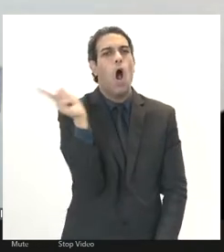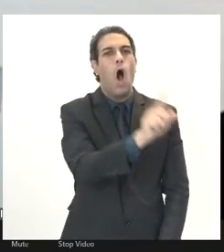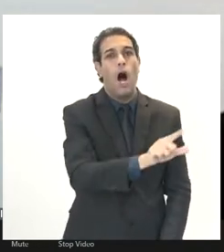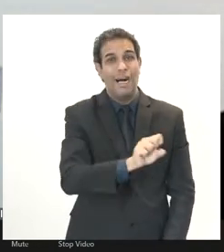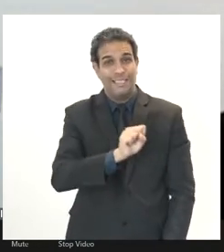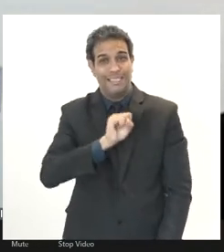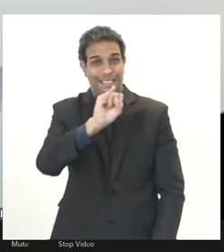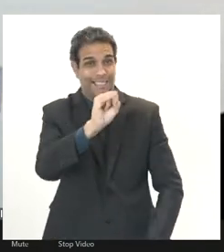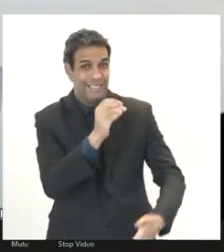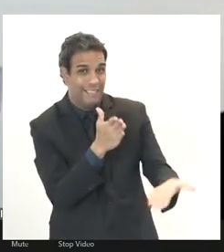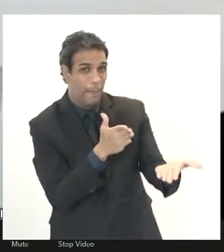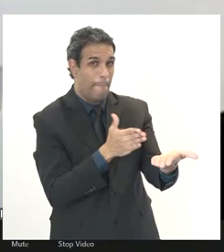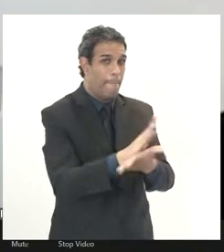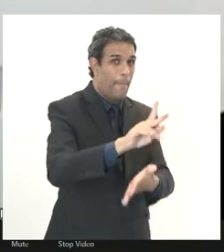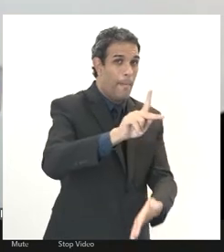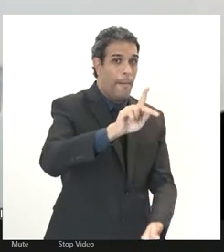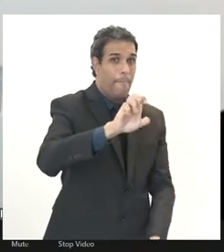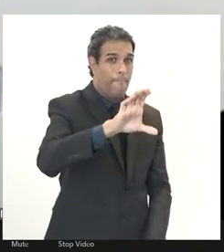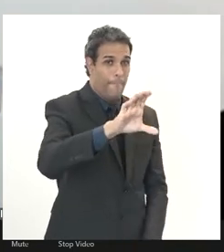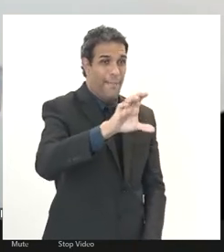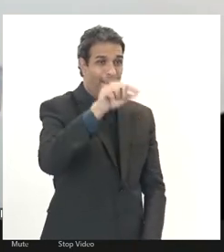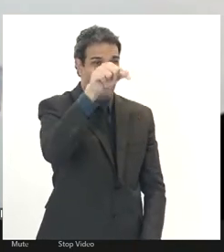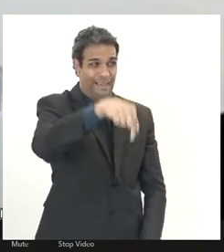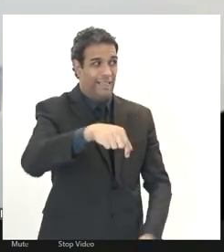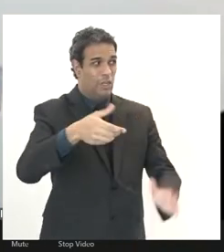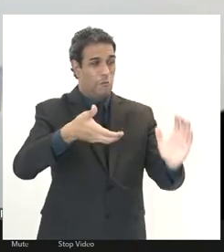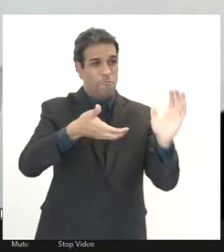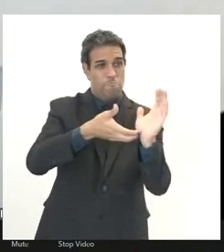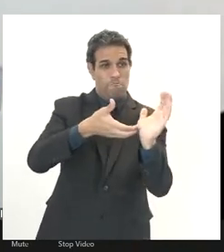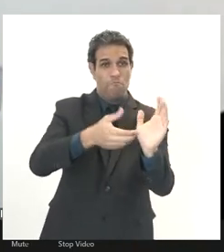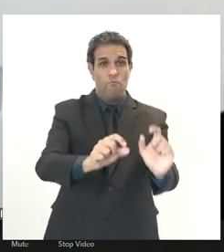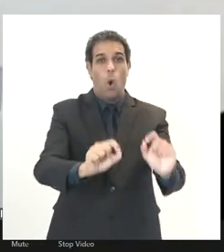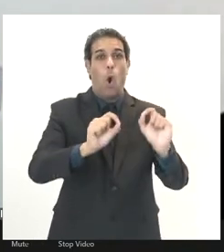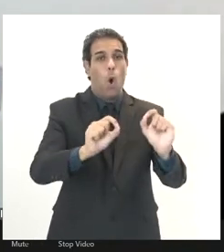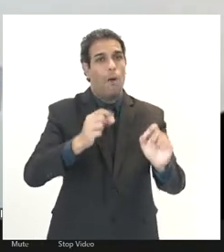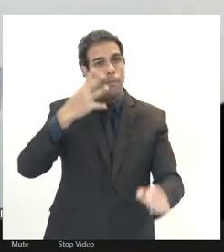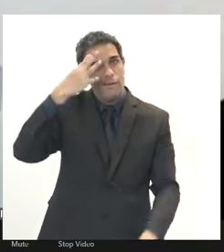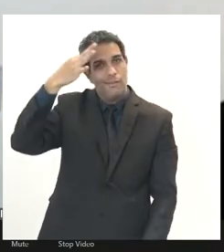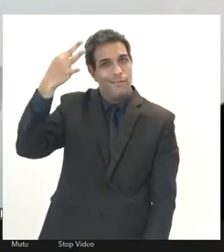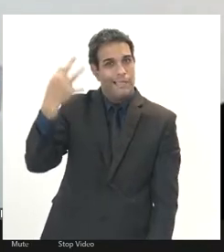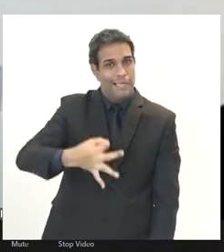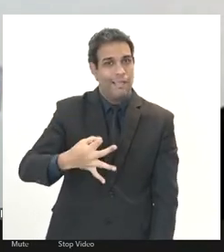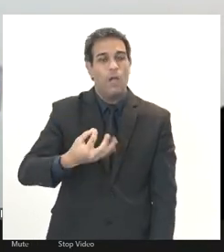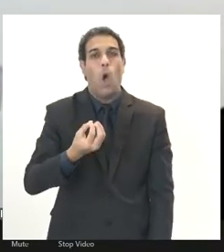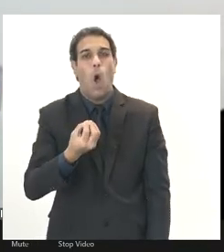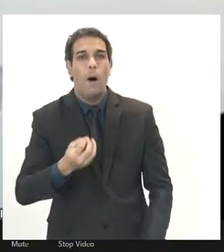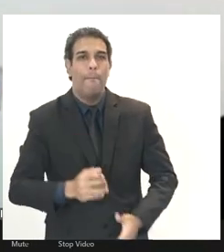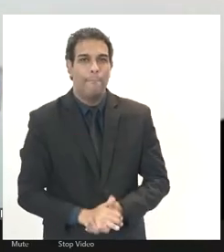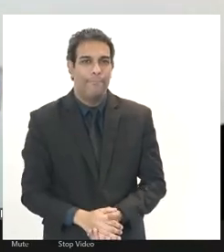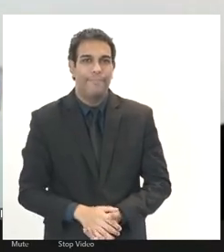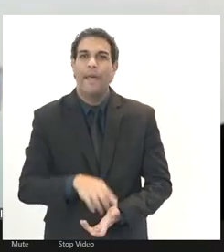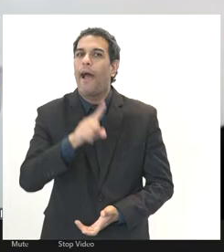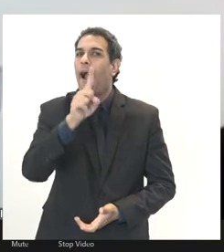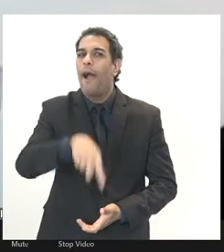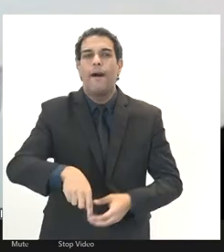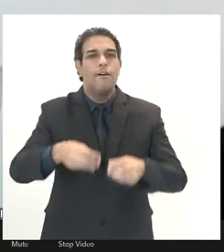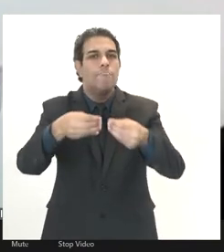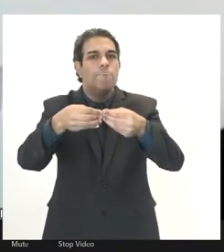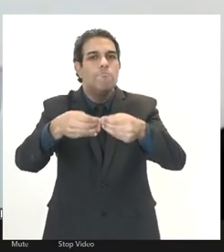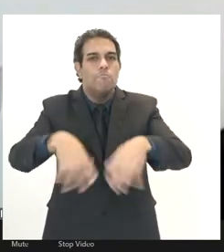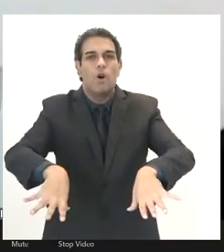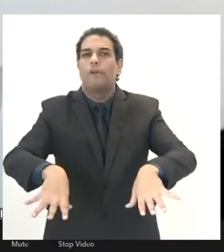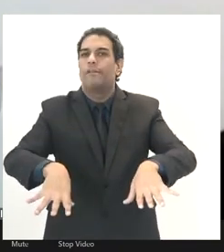essa PEC vier a ser aprovada, com certeza, será a destruição da